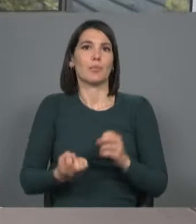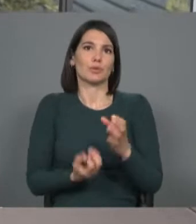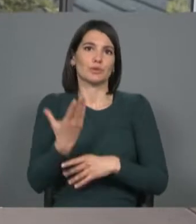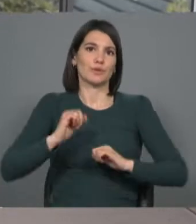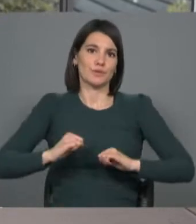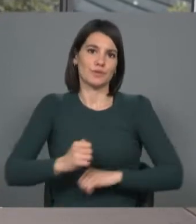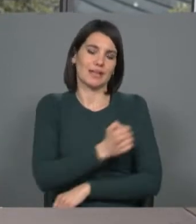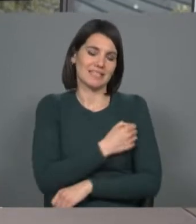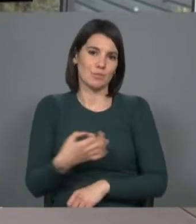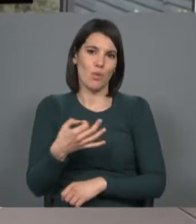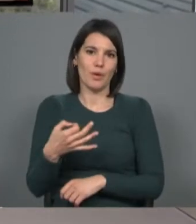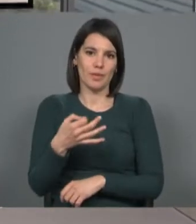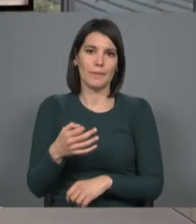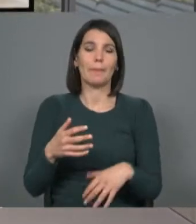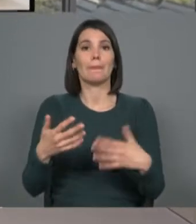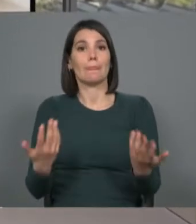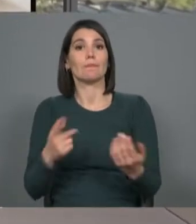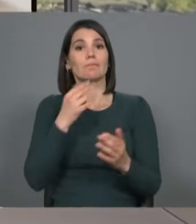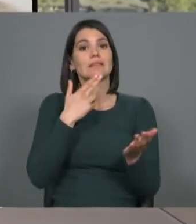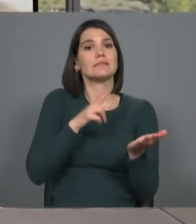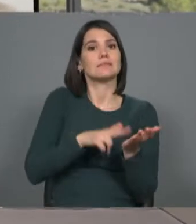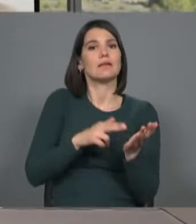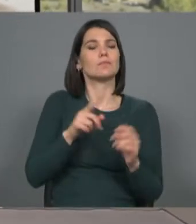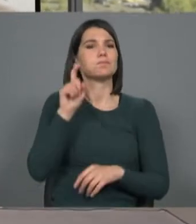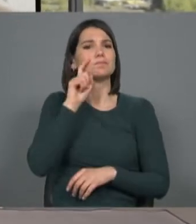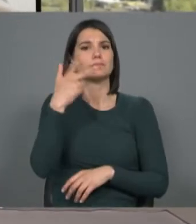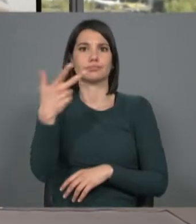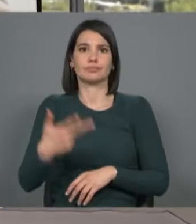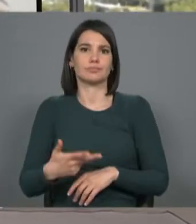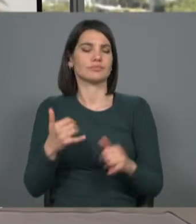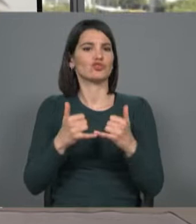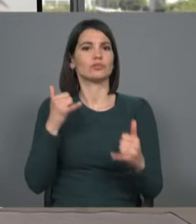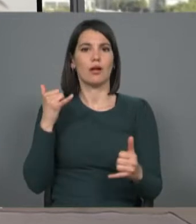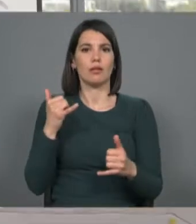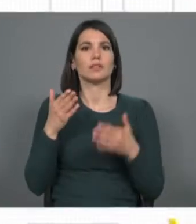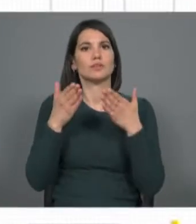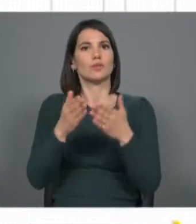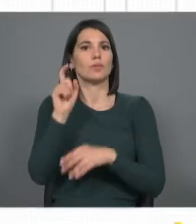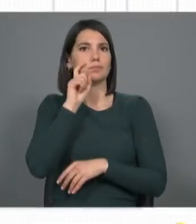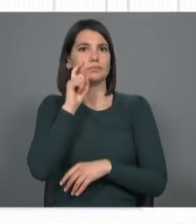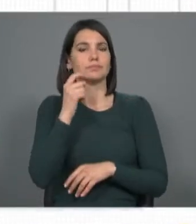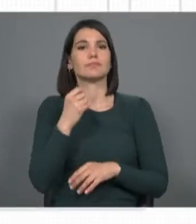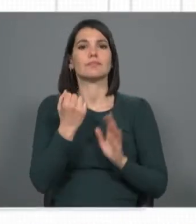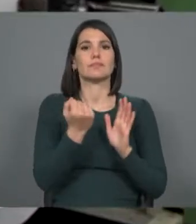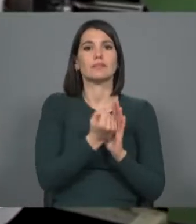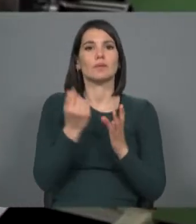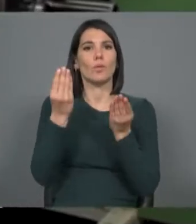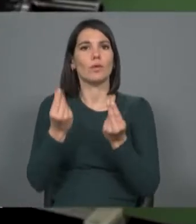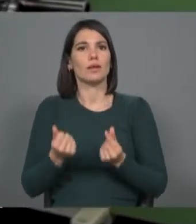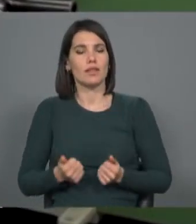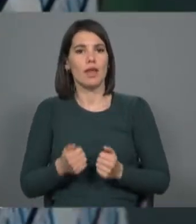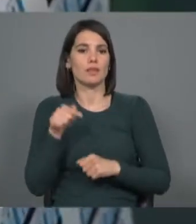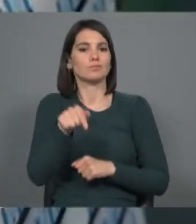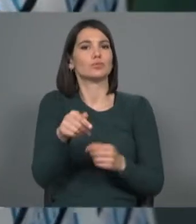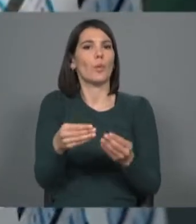da Casa da Moeda, ou selos de segurança totalmente digitais que ajudam a proteger a marca e a qualidade do